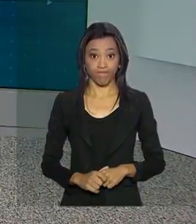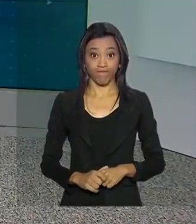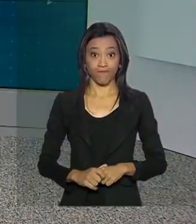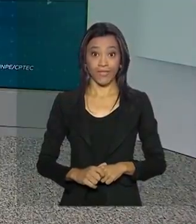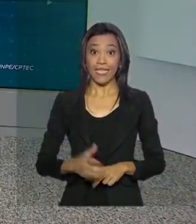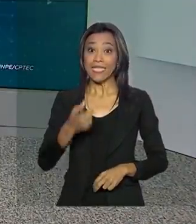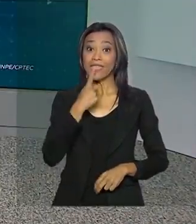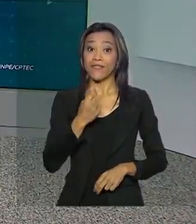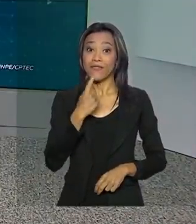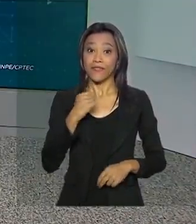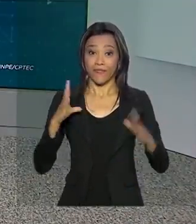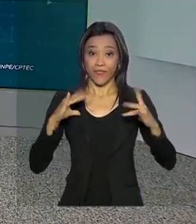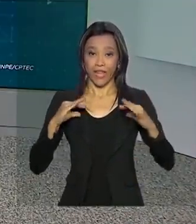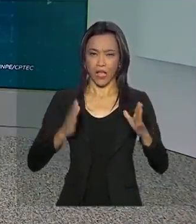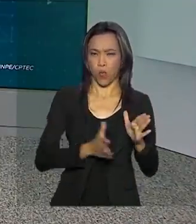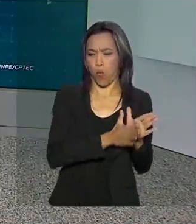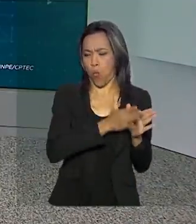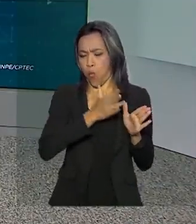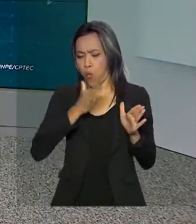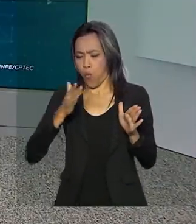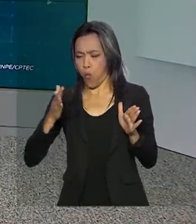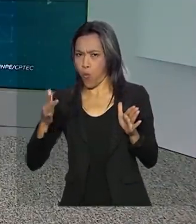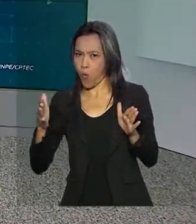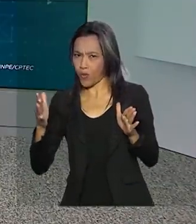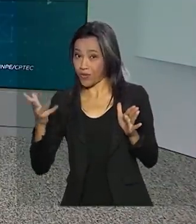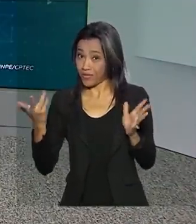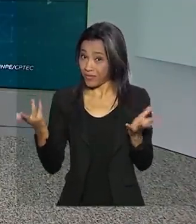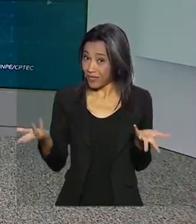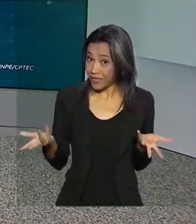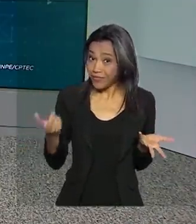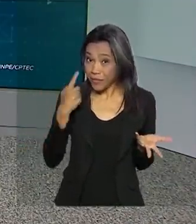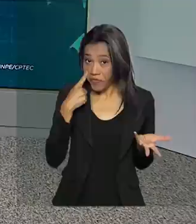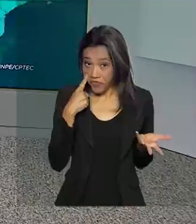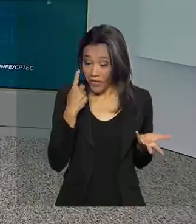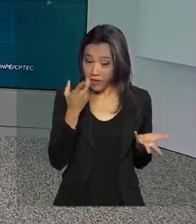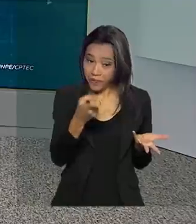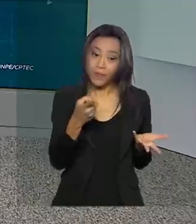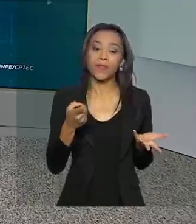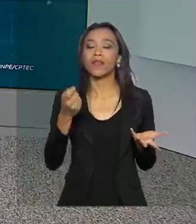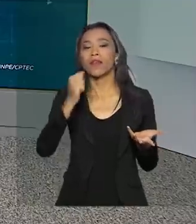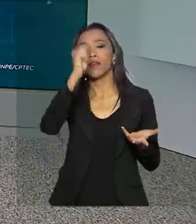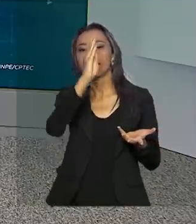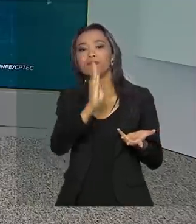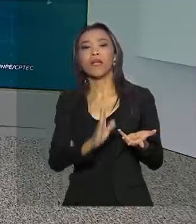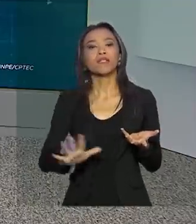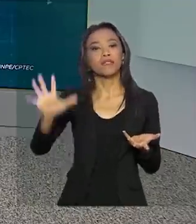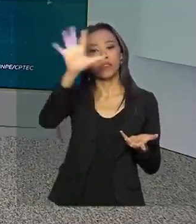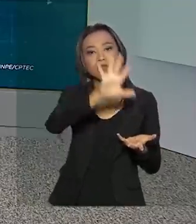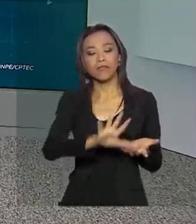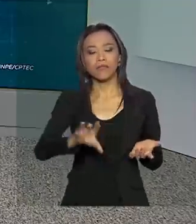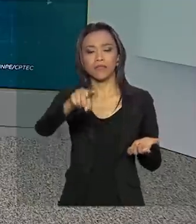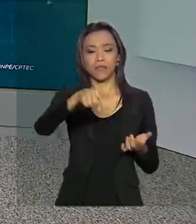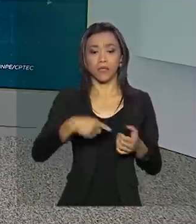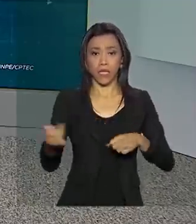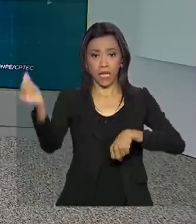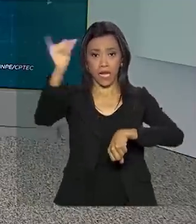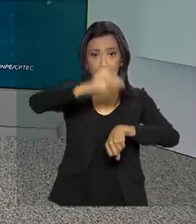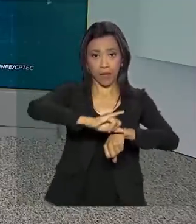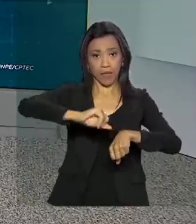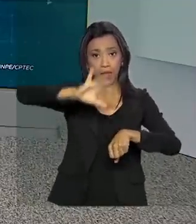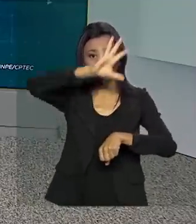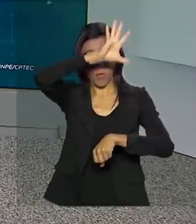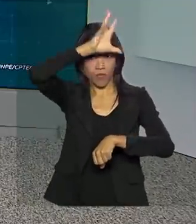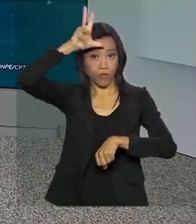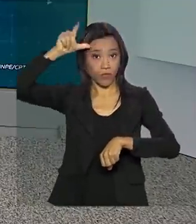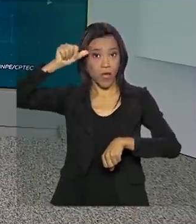Feriado prolongado. Será que São Pedro vai colaborar? Vamos, então, ao nosso mapa. Bom, em Manaus, a gente tem